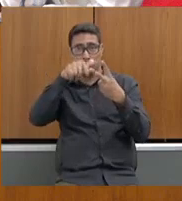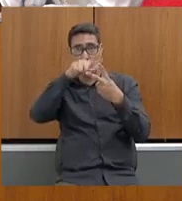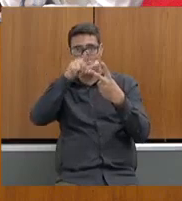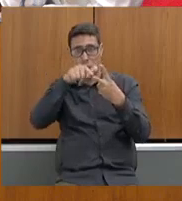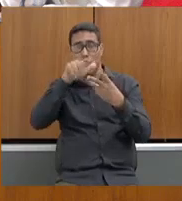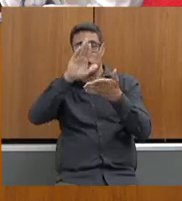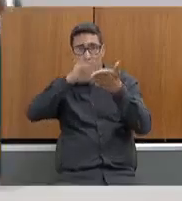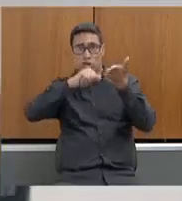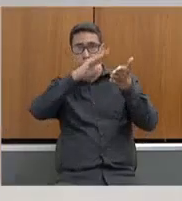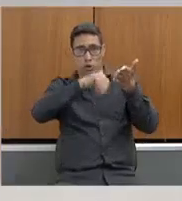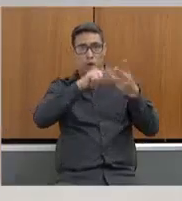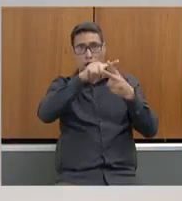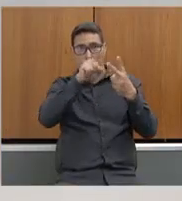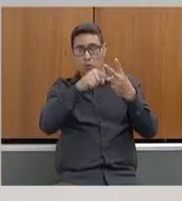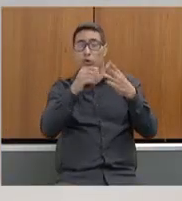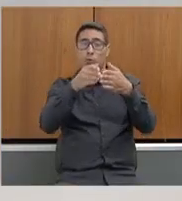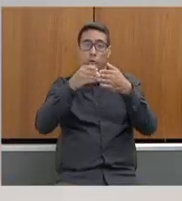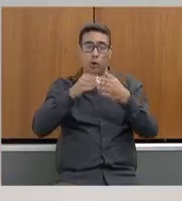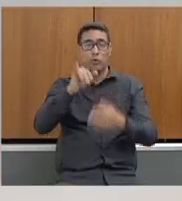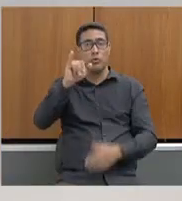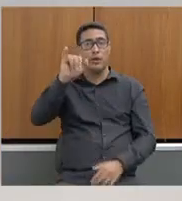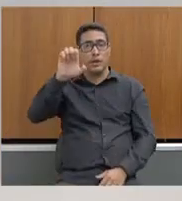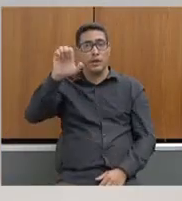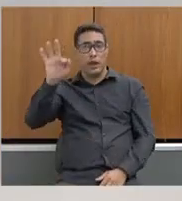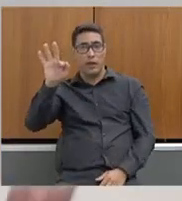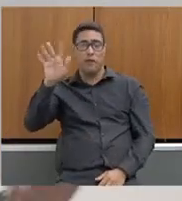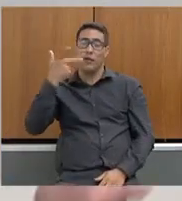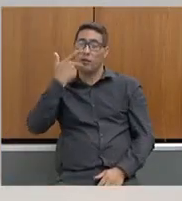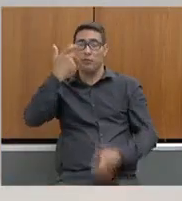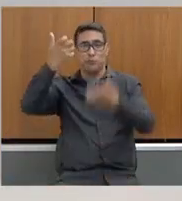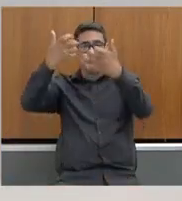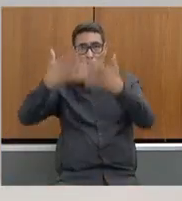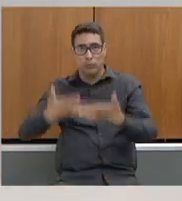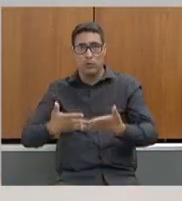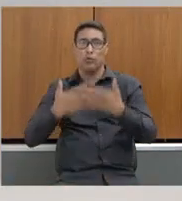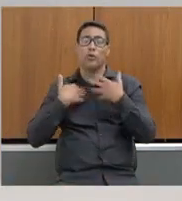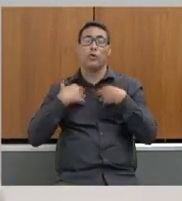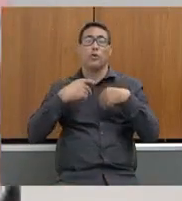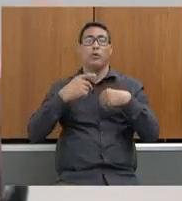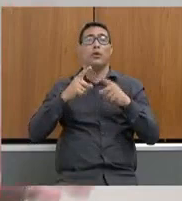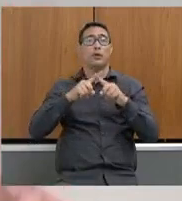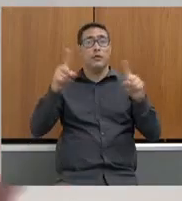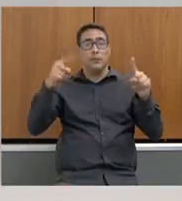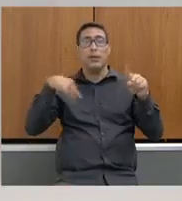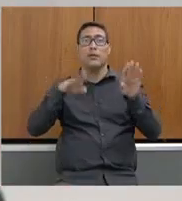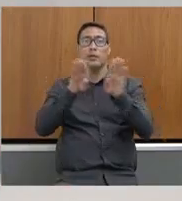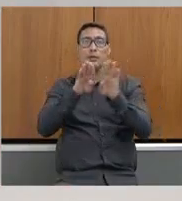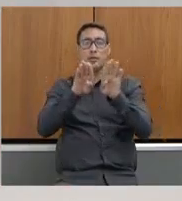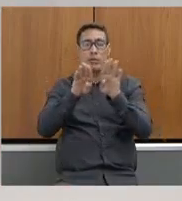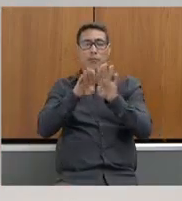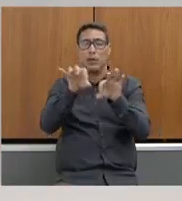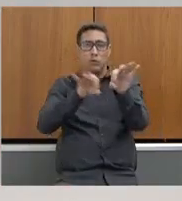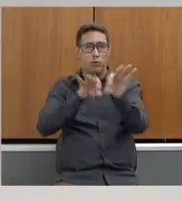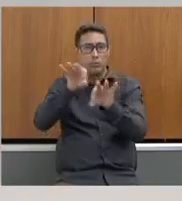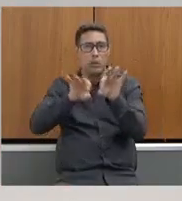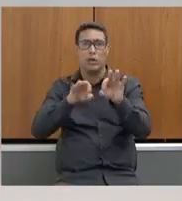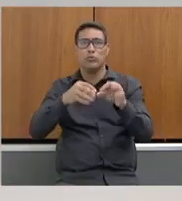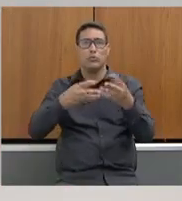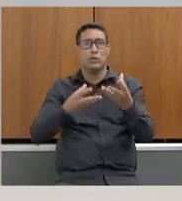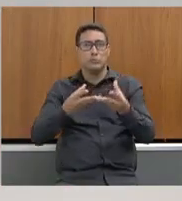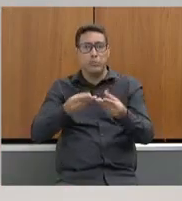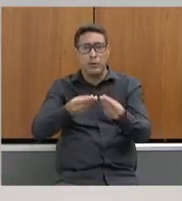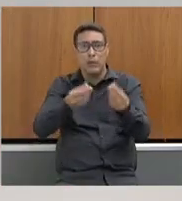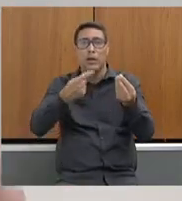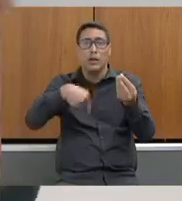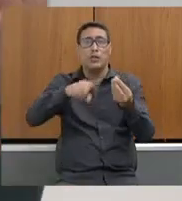de questões técnicas que o IEF justificou no momento. Inclusive, os planos de manejo estão retornando